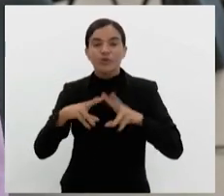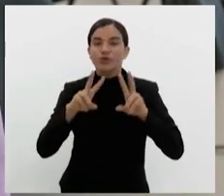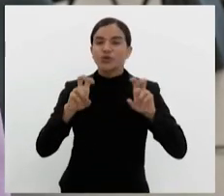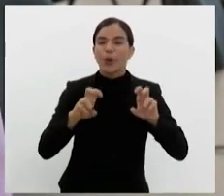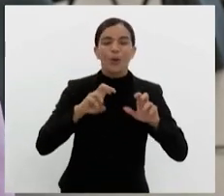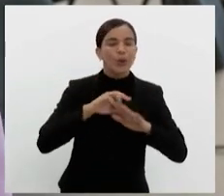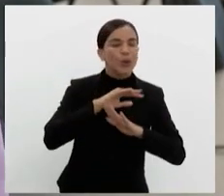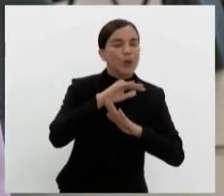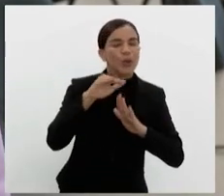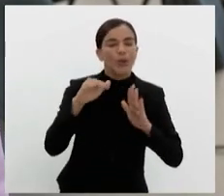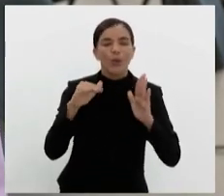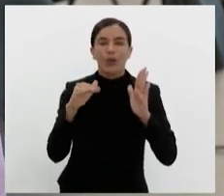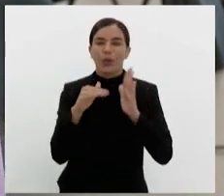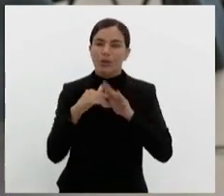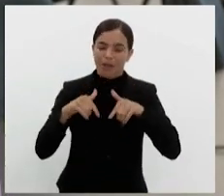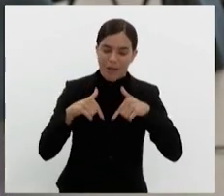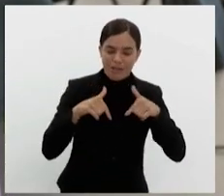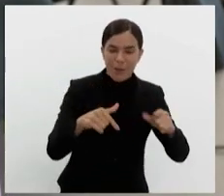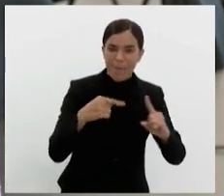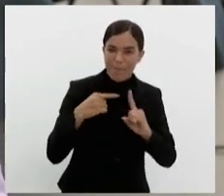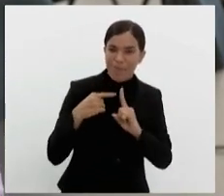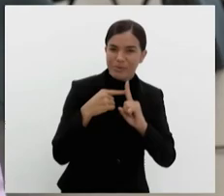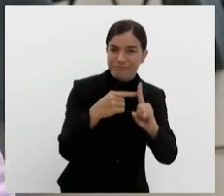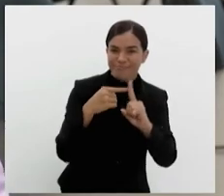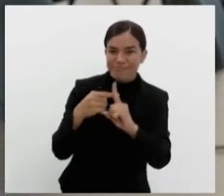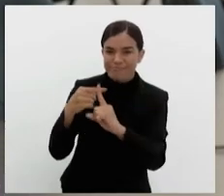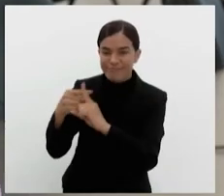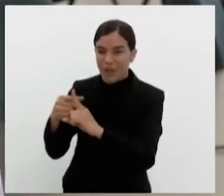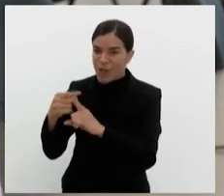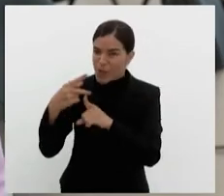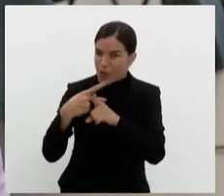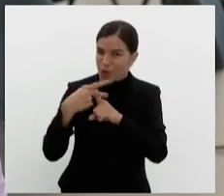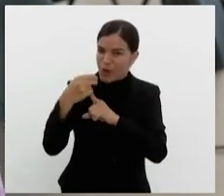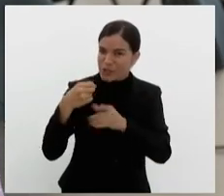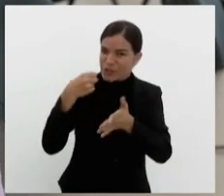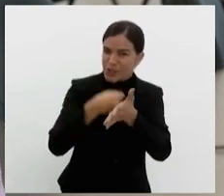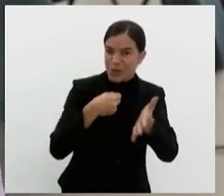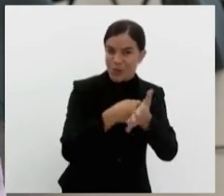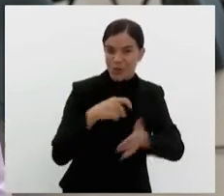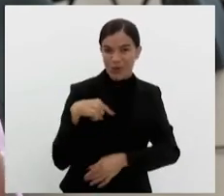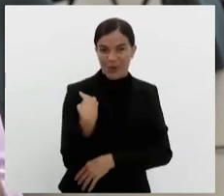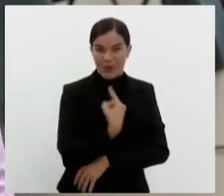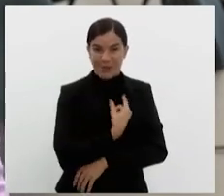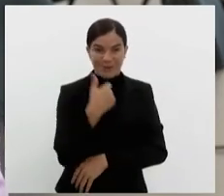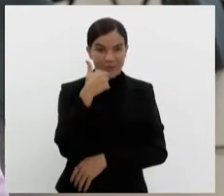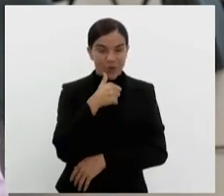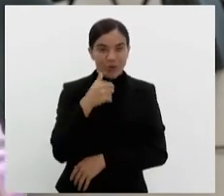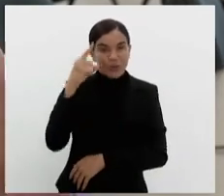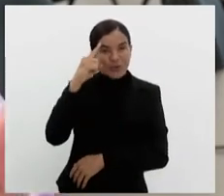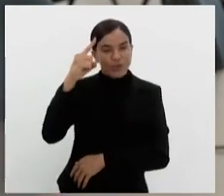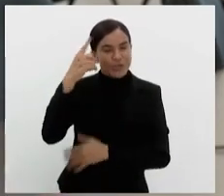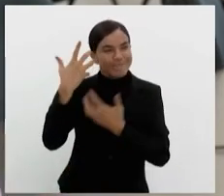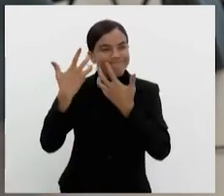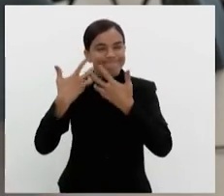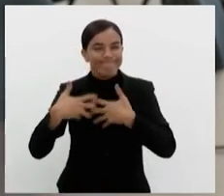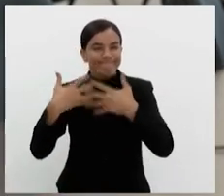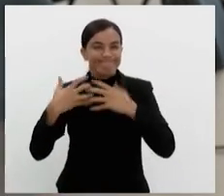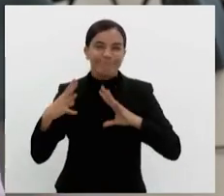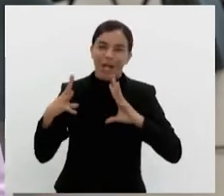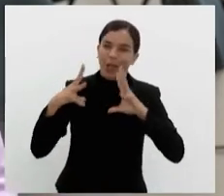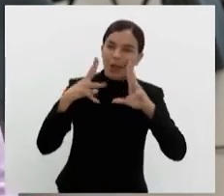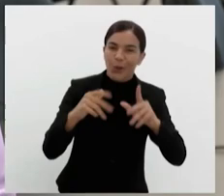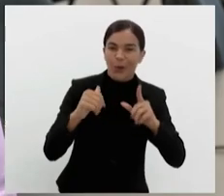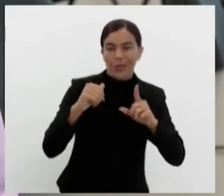todas as ações positivas e afirmativas e as conquistas de luta de nós mulheres. Então é um dia de reflexão para toda a sociedade,